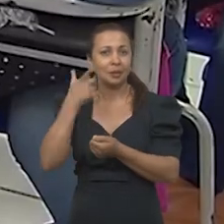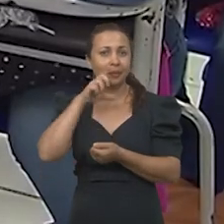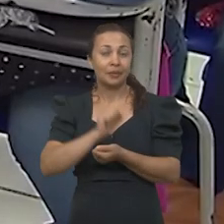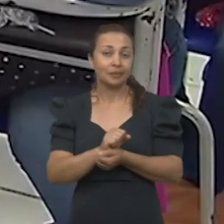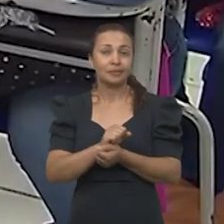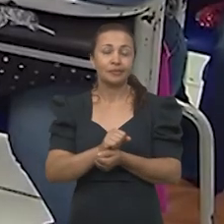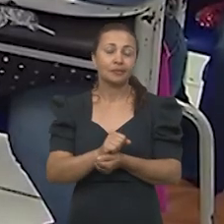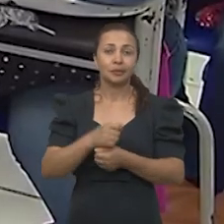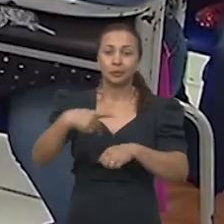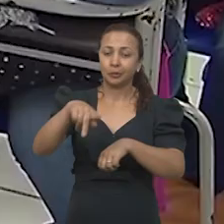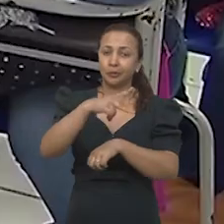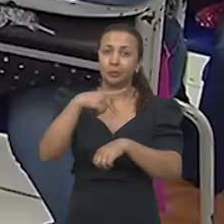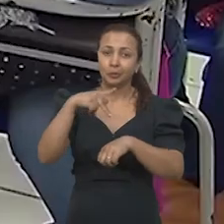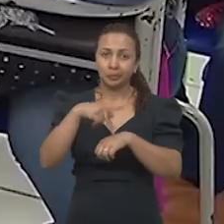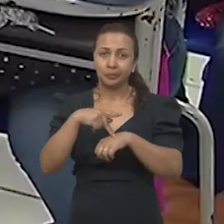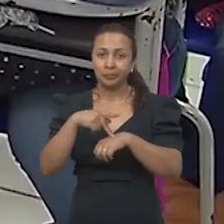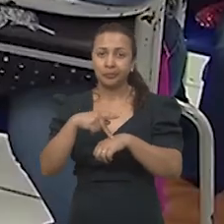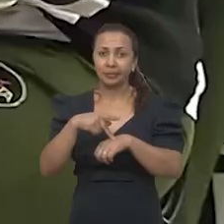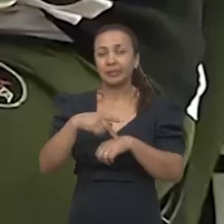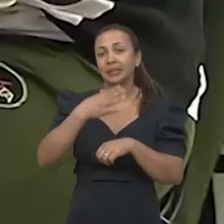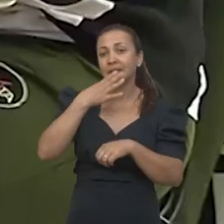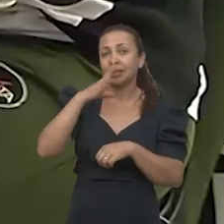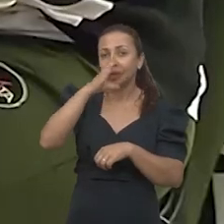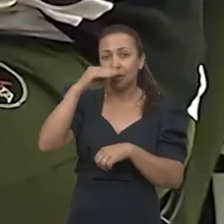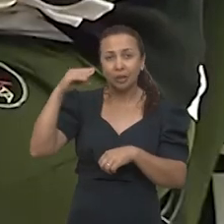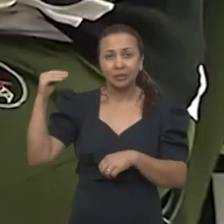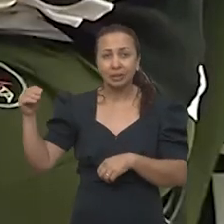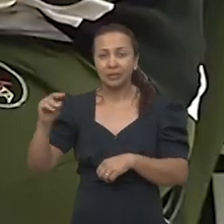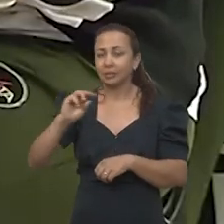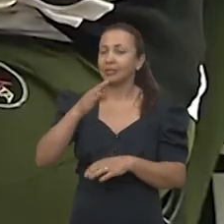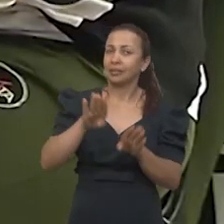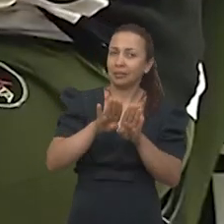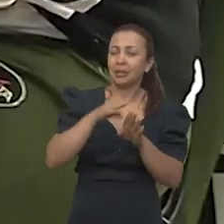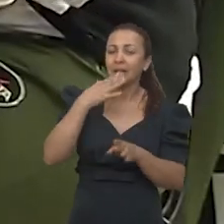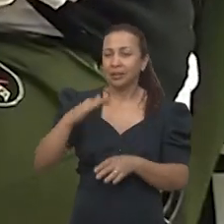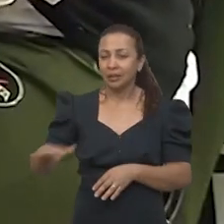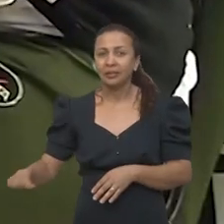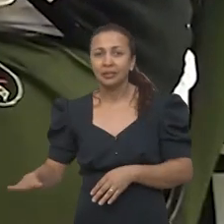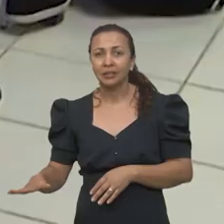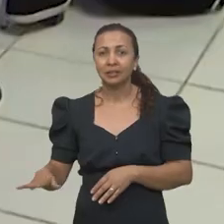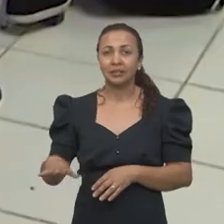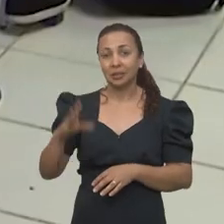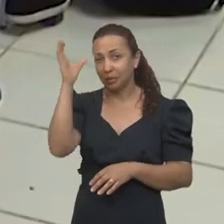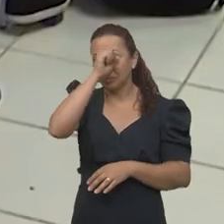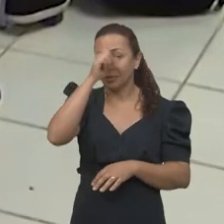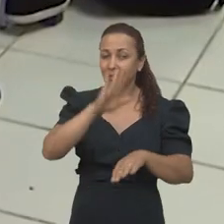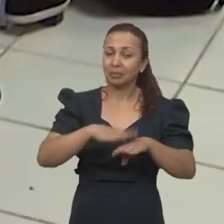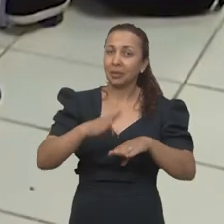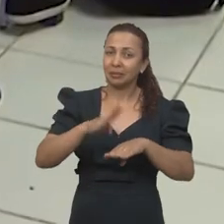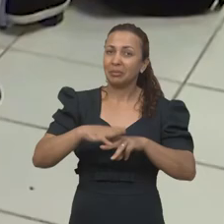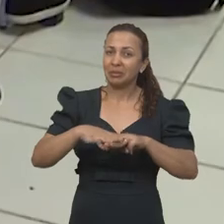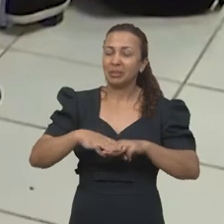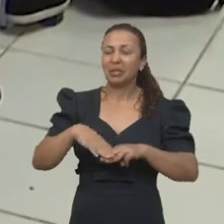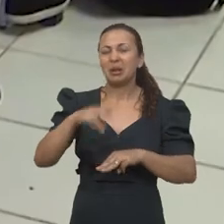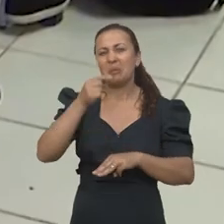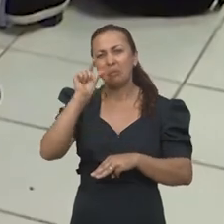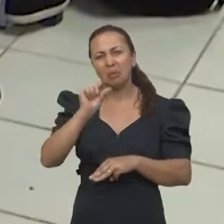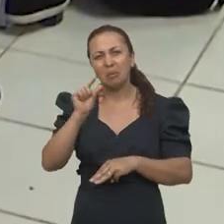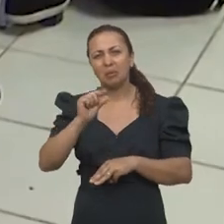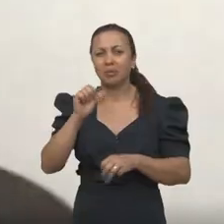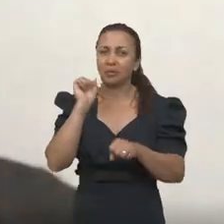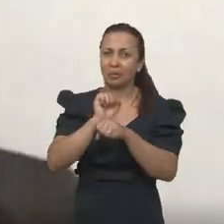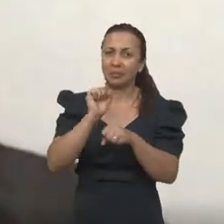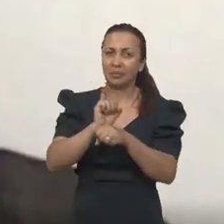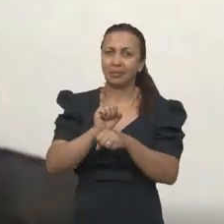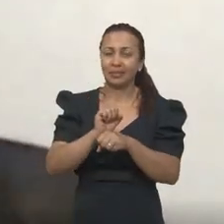rendimento das crianças e dos adolescentes brasileiros é muito inferior ao que é esperado.